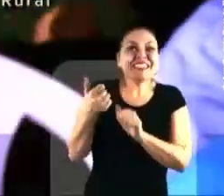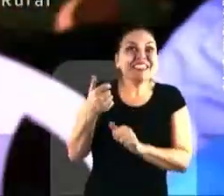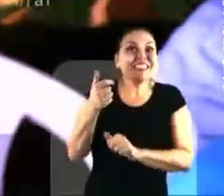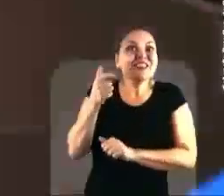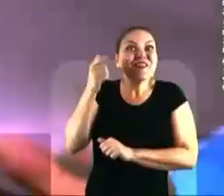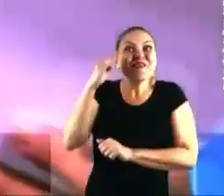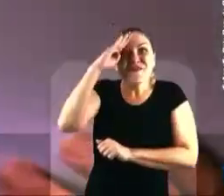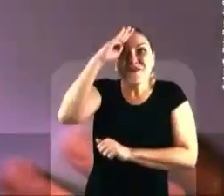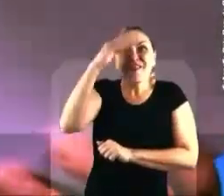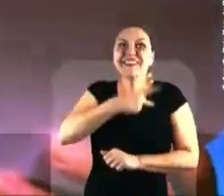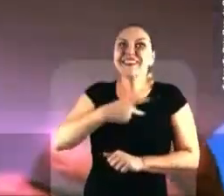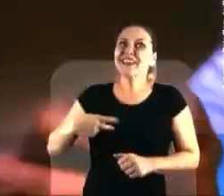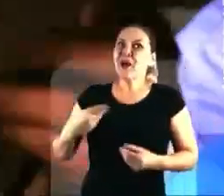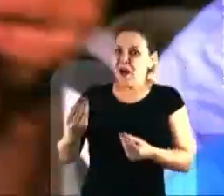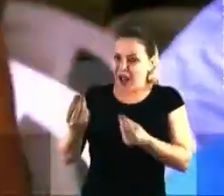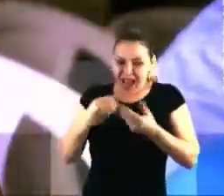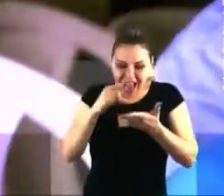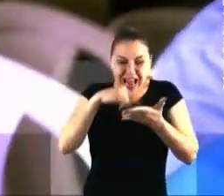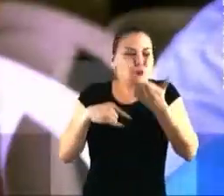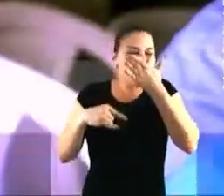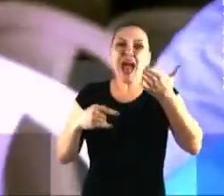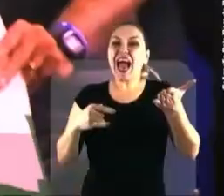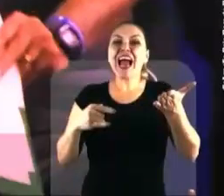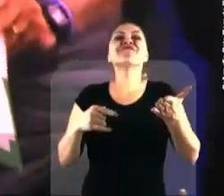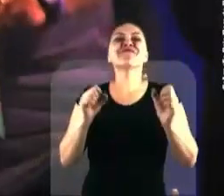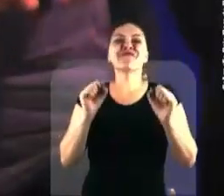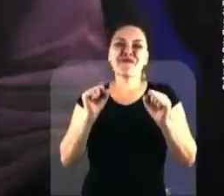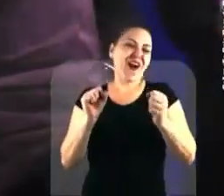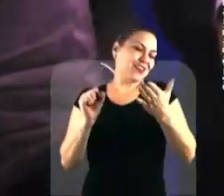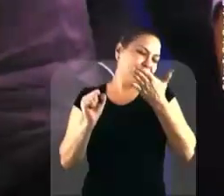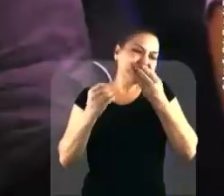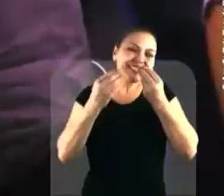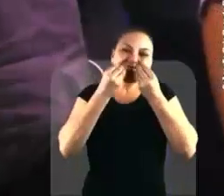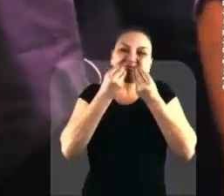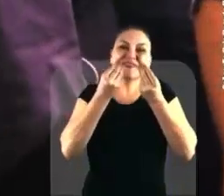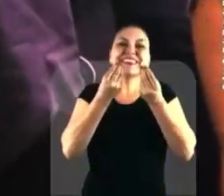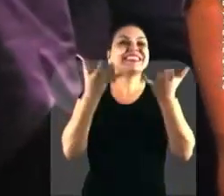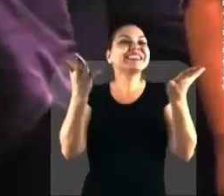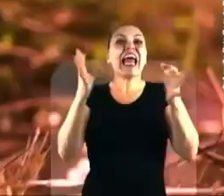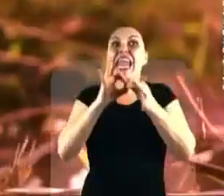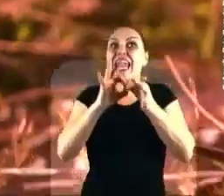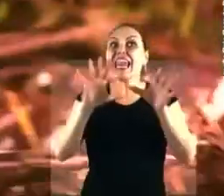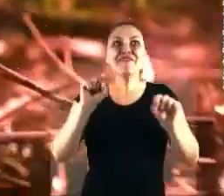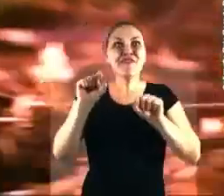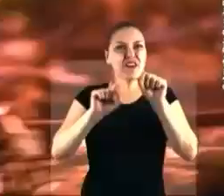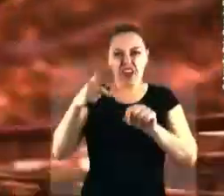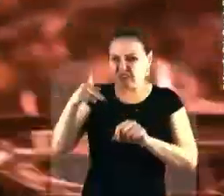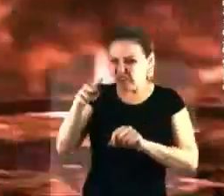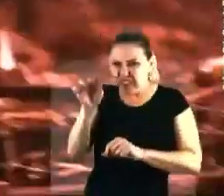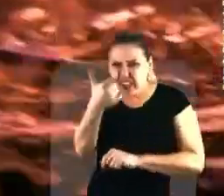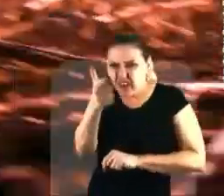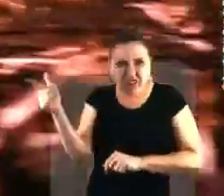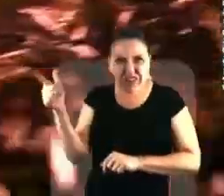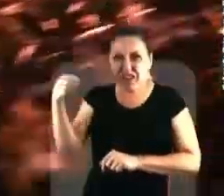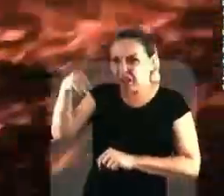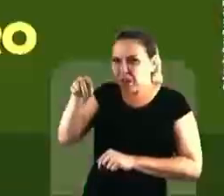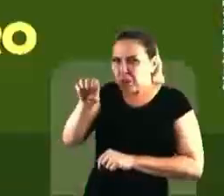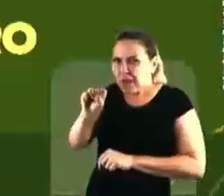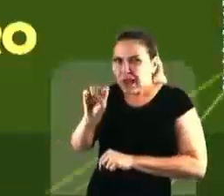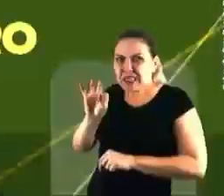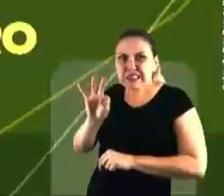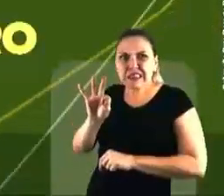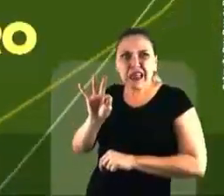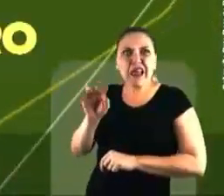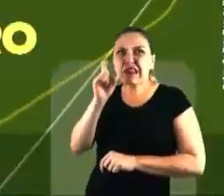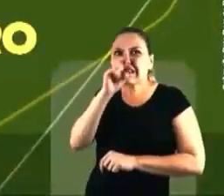presidente e receber da mão dele isso aqui, ó. Pode beijar, dona Alba. Sem o PT e as enganações do MST,